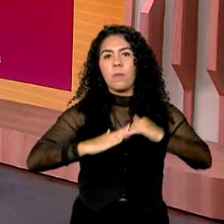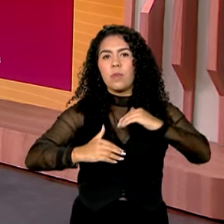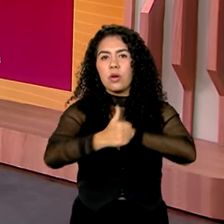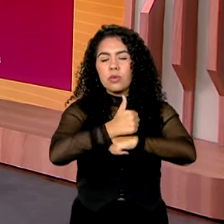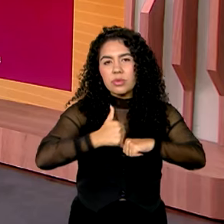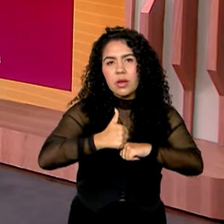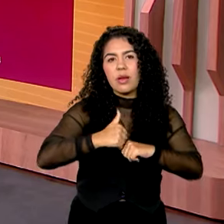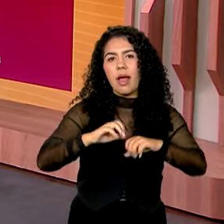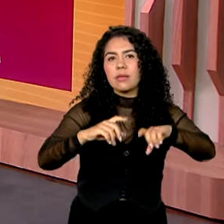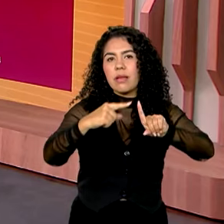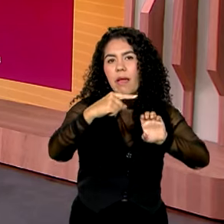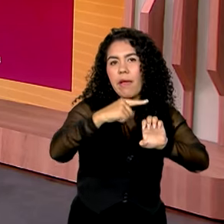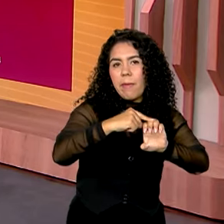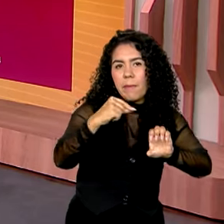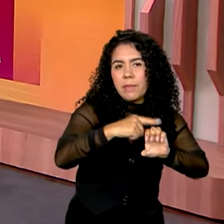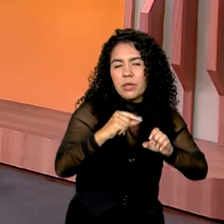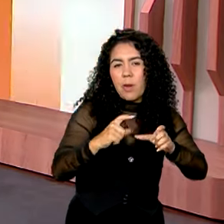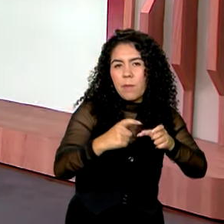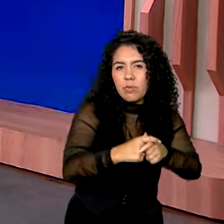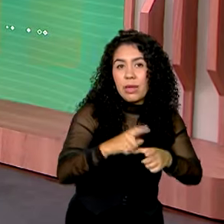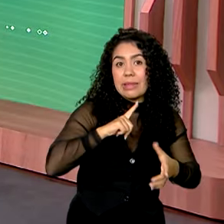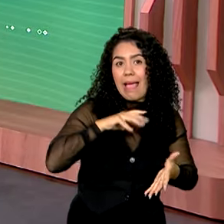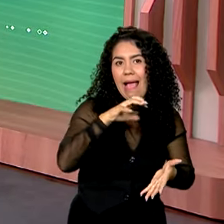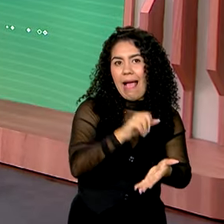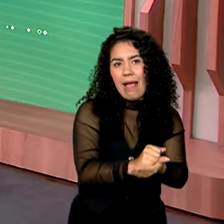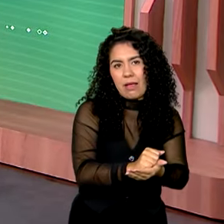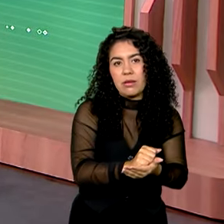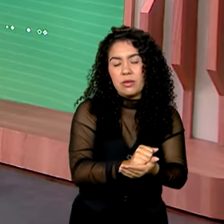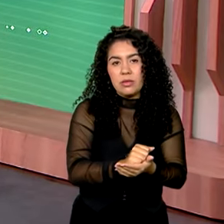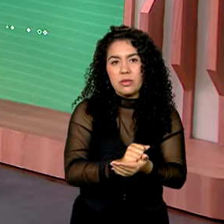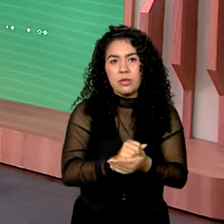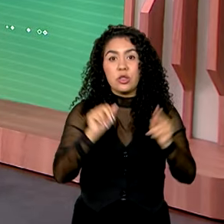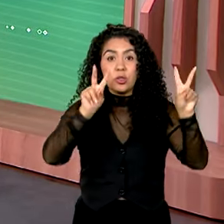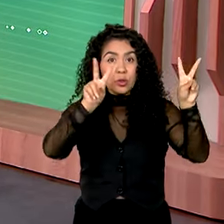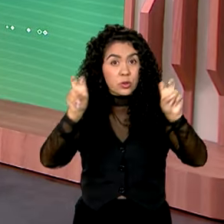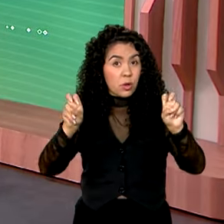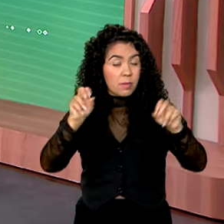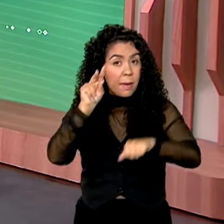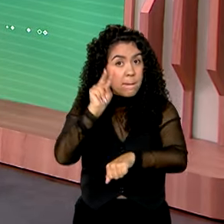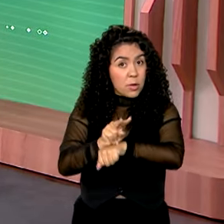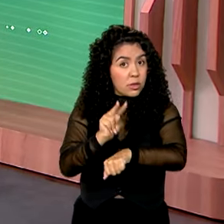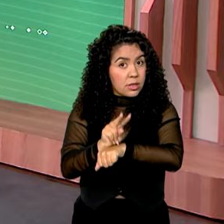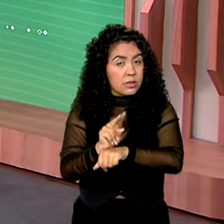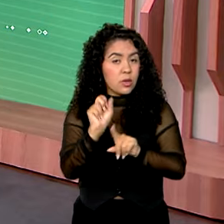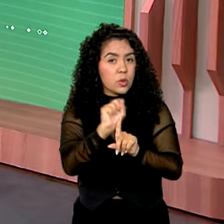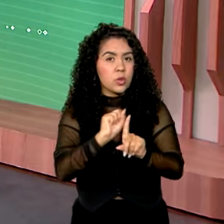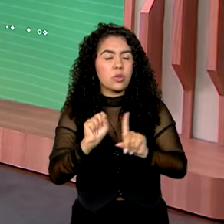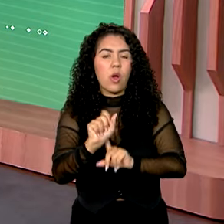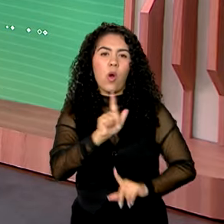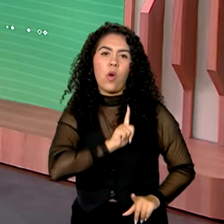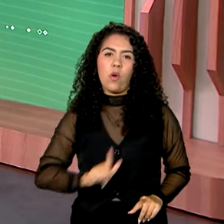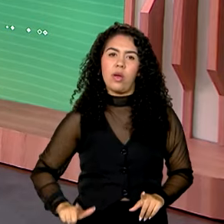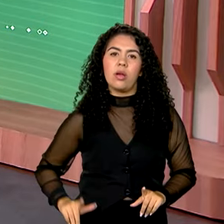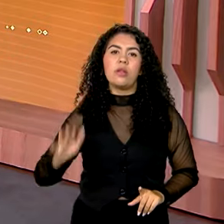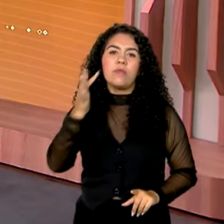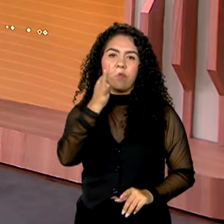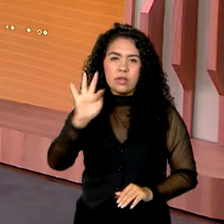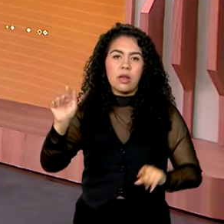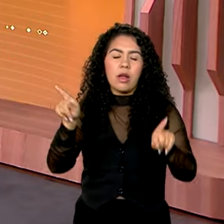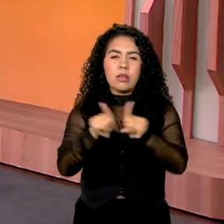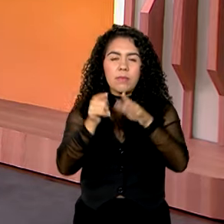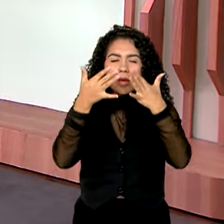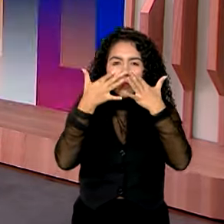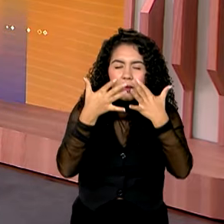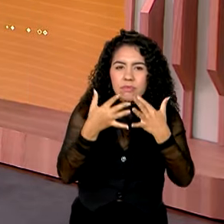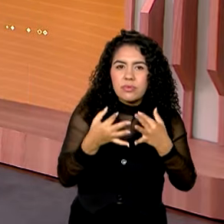individuais cadastrados. Quando a gente fala de proteção social, o governo federal também está